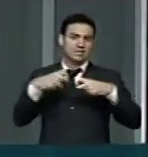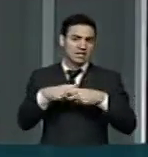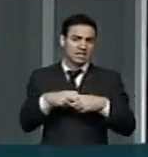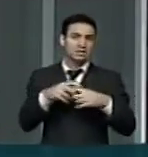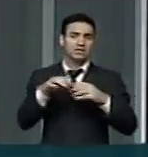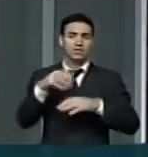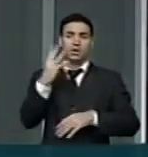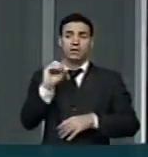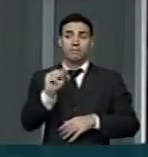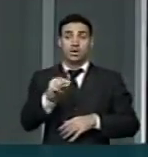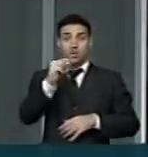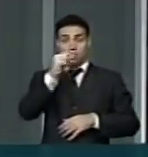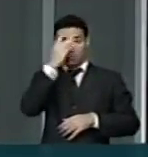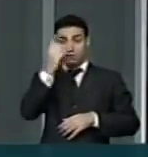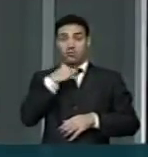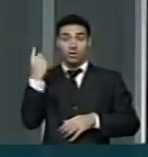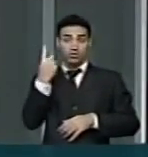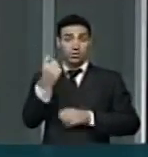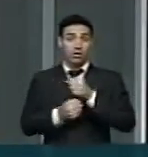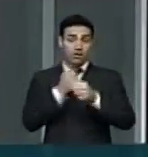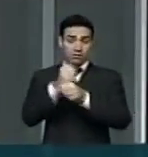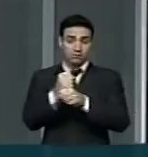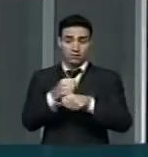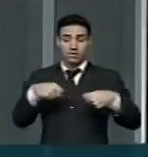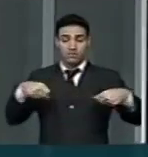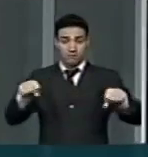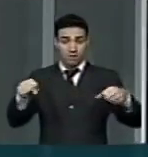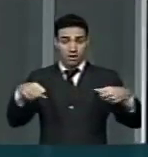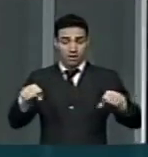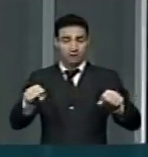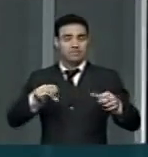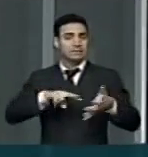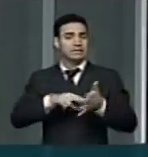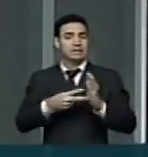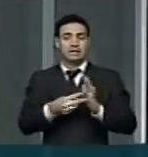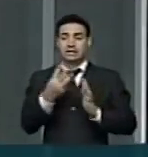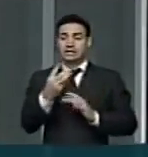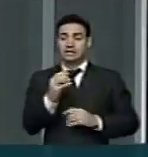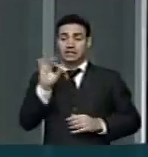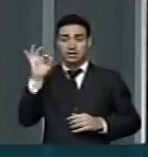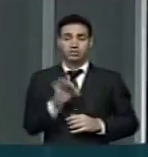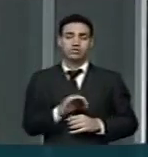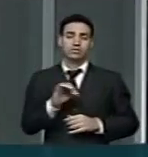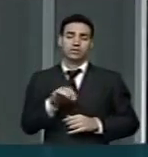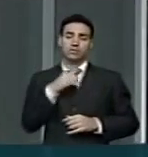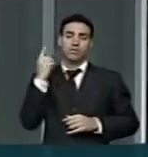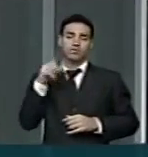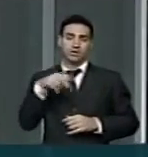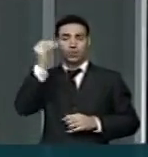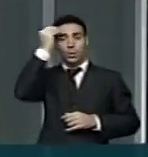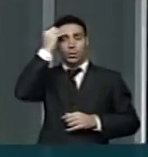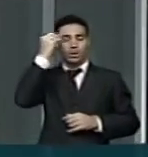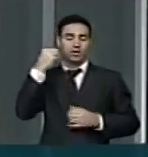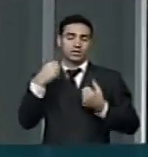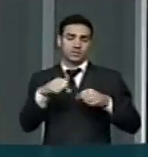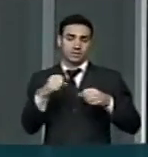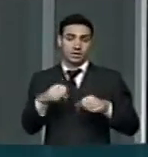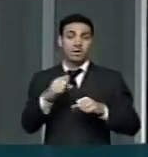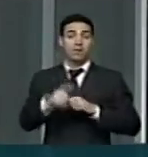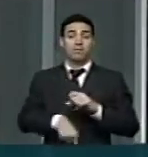mortes por ano por acidente de transporte, sendo que motocicleta, hoje, representa 30% dessas mortes. Poluição,